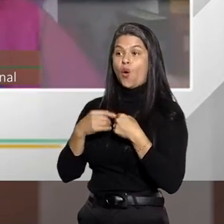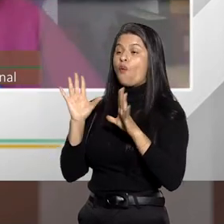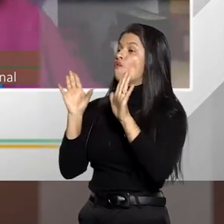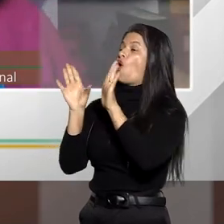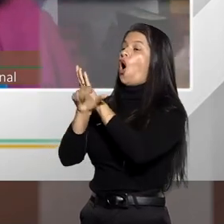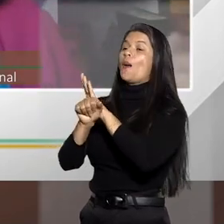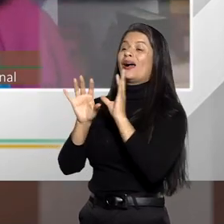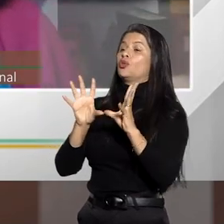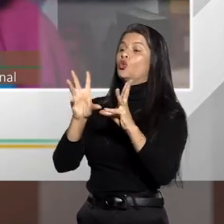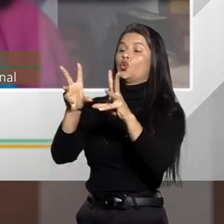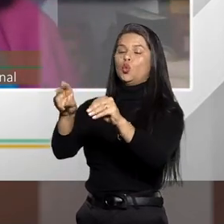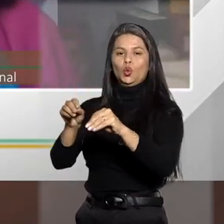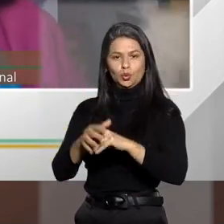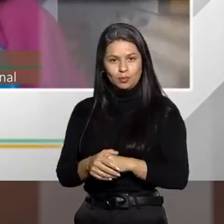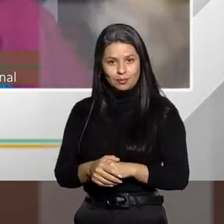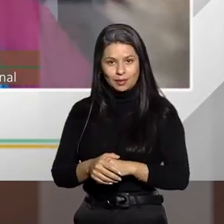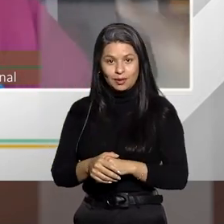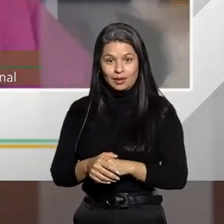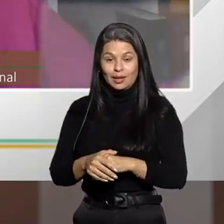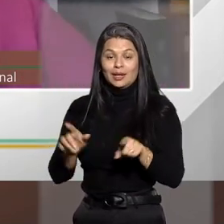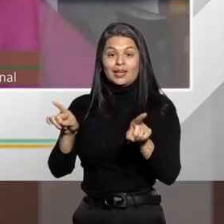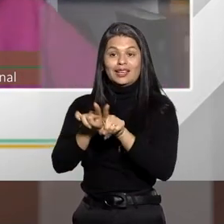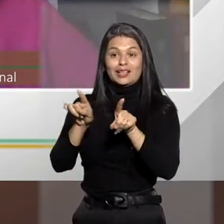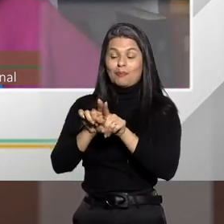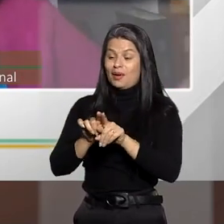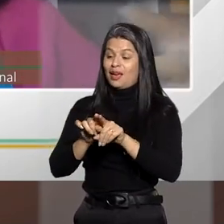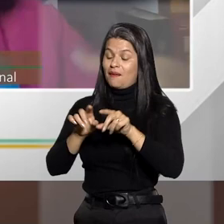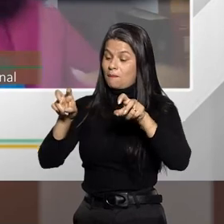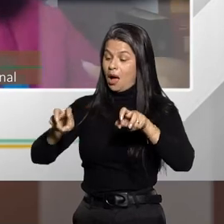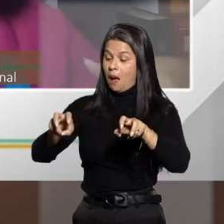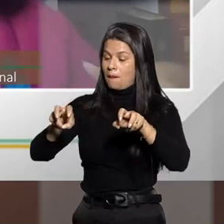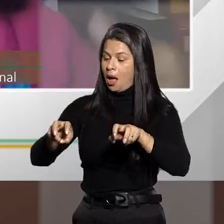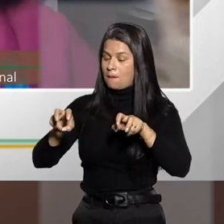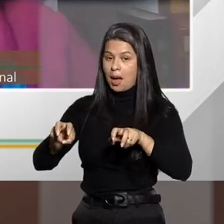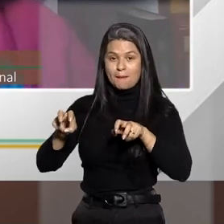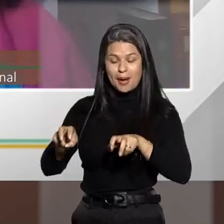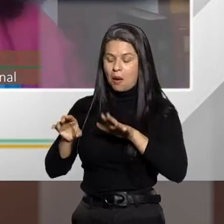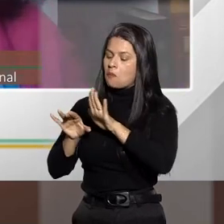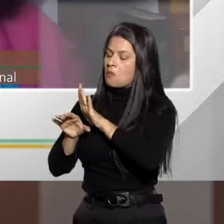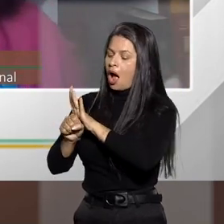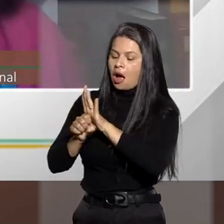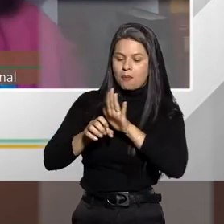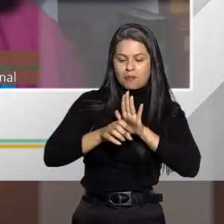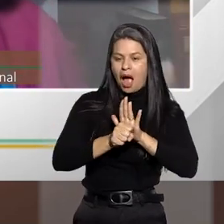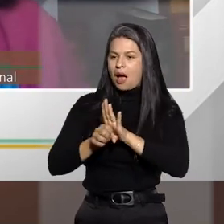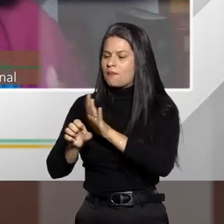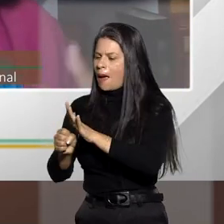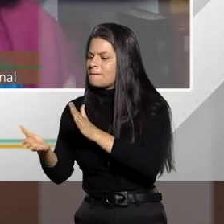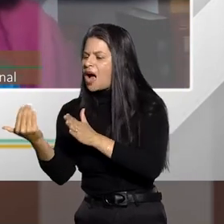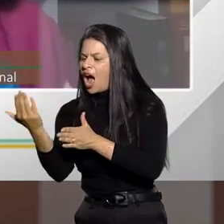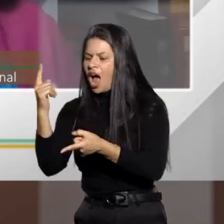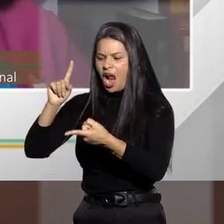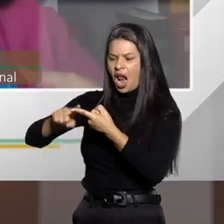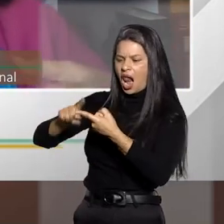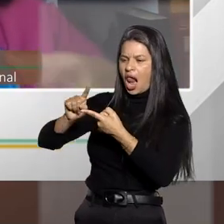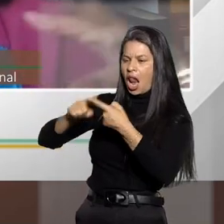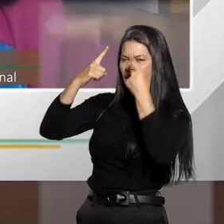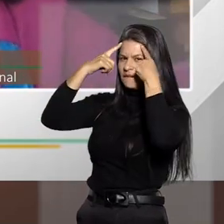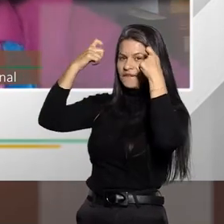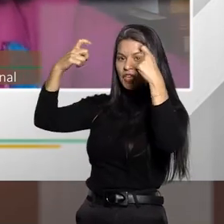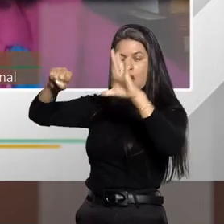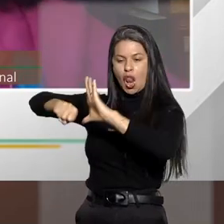passageiros e acabe subtraindo, então, os bens, mediante ameaça, ou mediante violência,